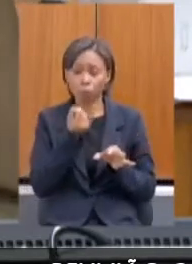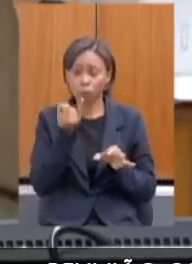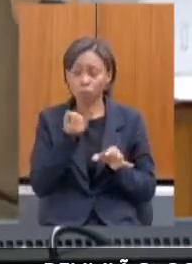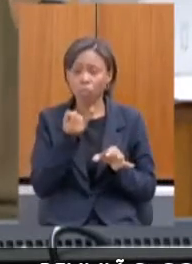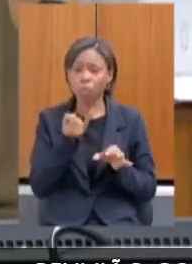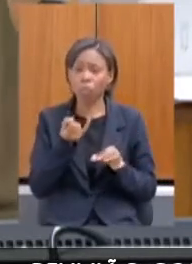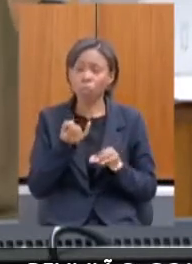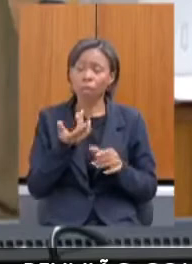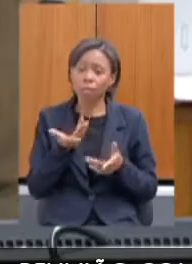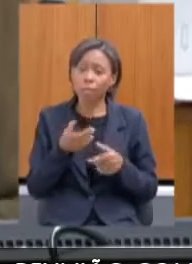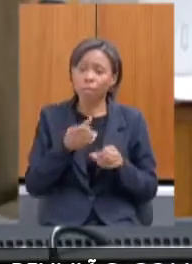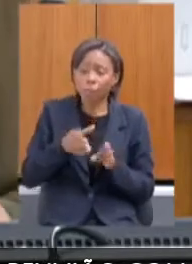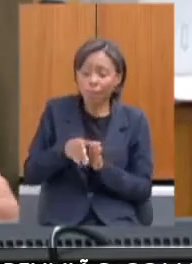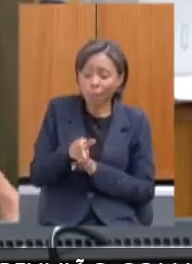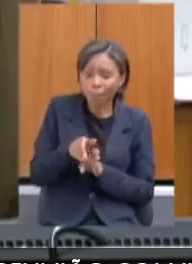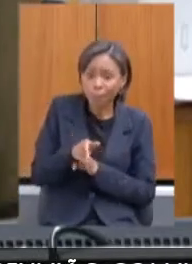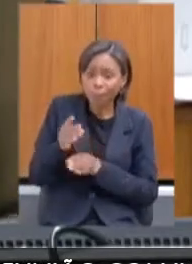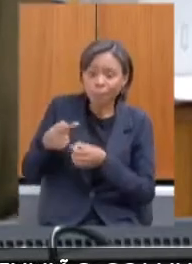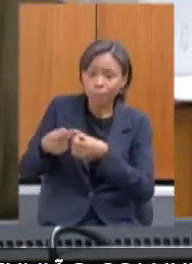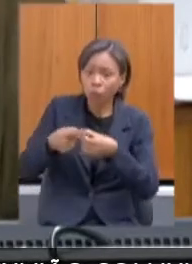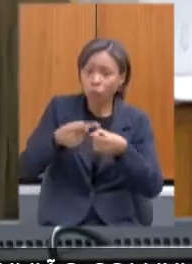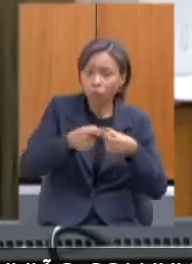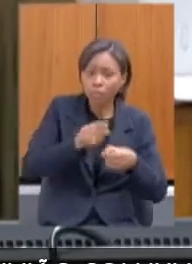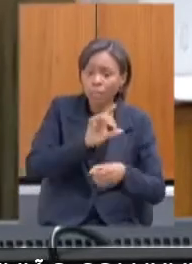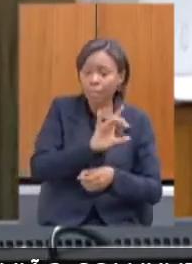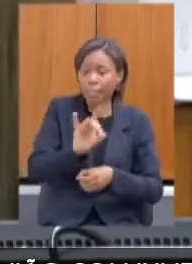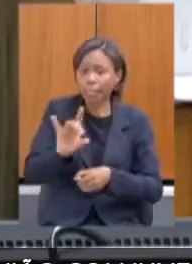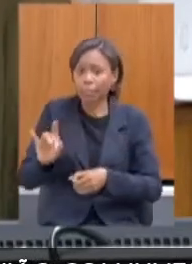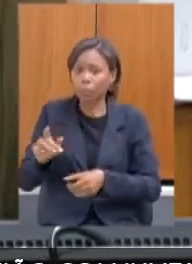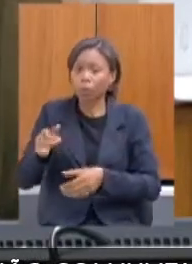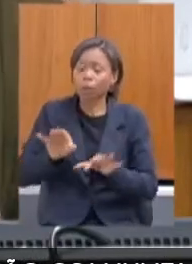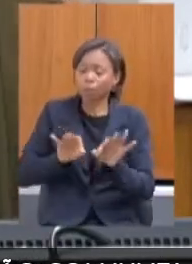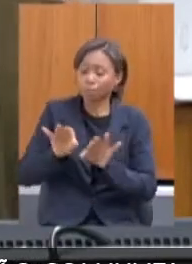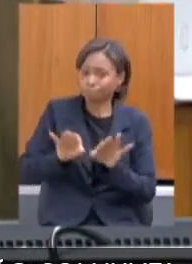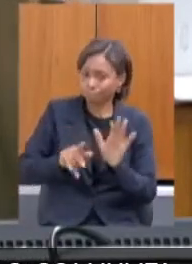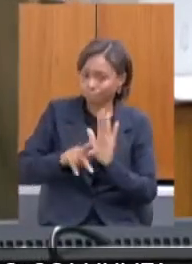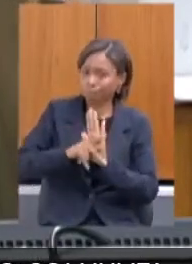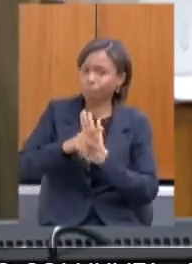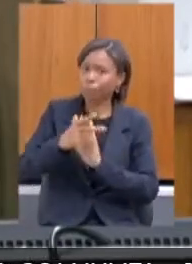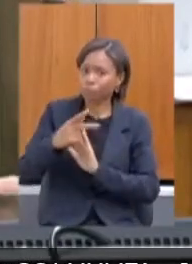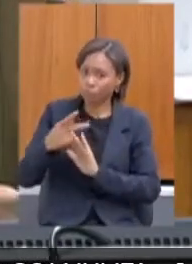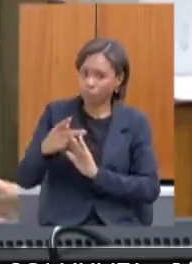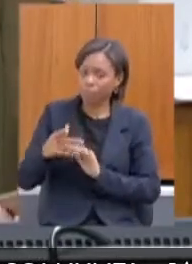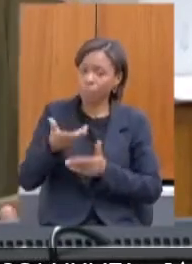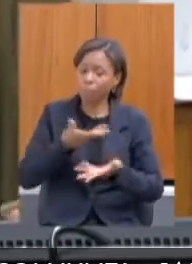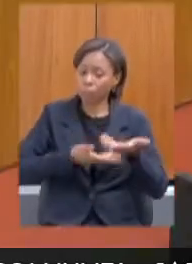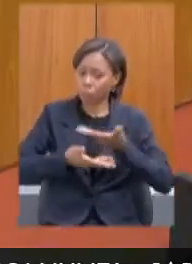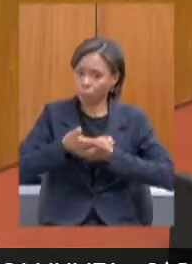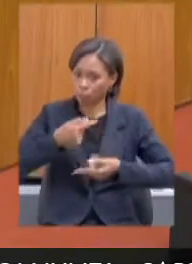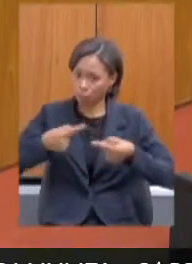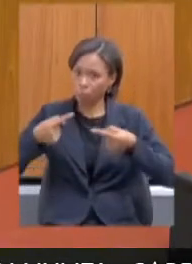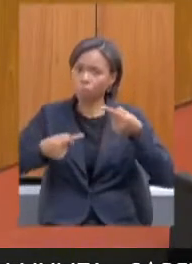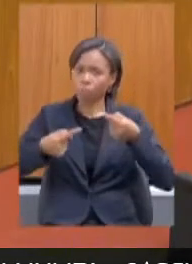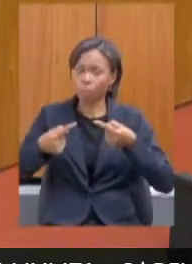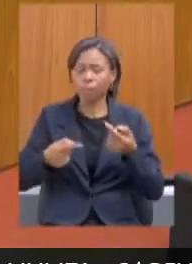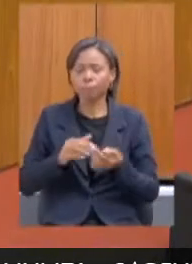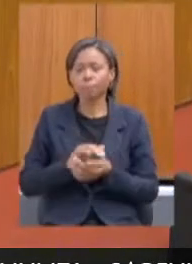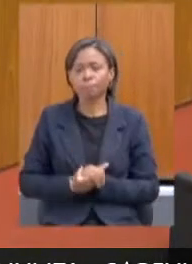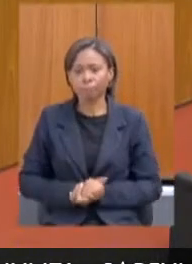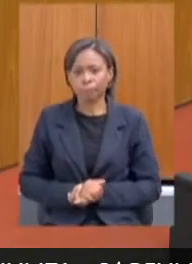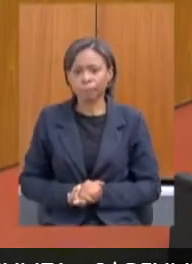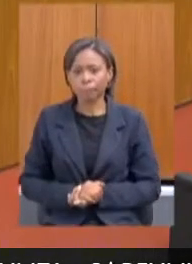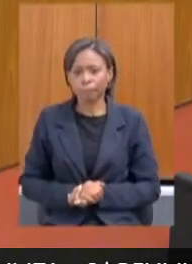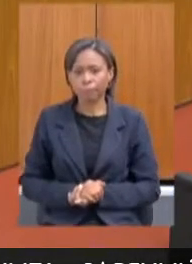elaborarem os seus planos e conduzir uma política articulada. Muito obrigada. Ana Paula, dois minutos.